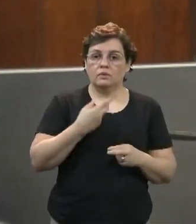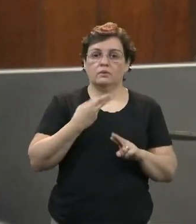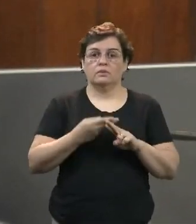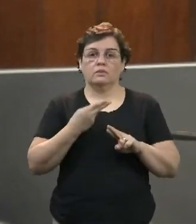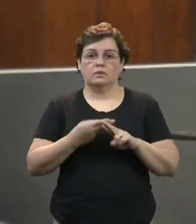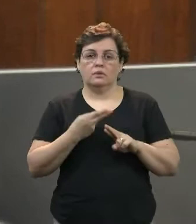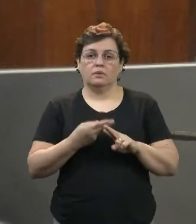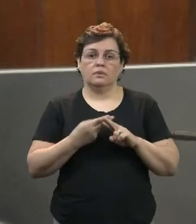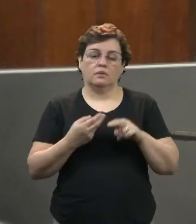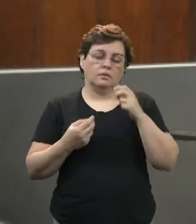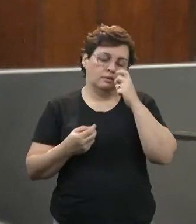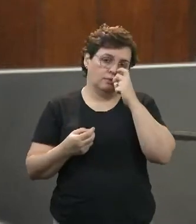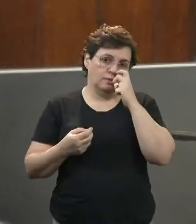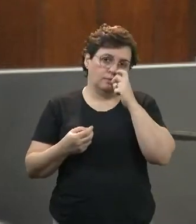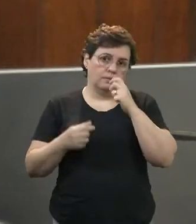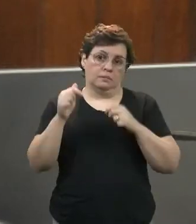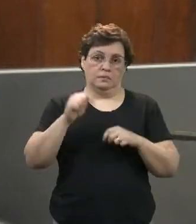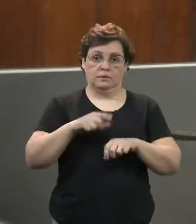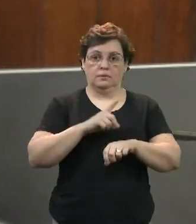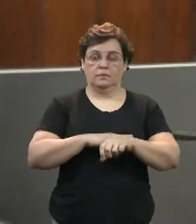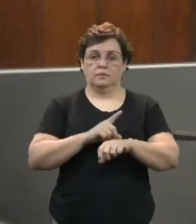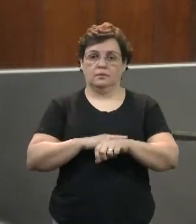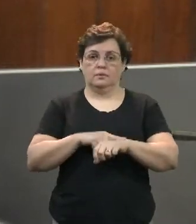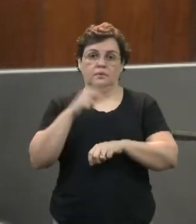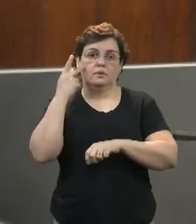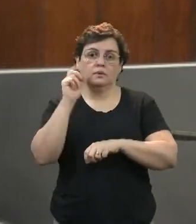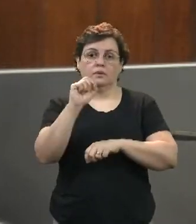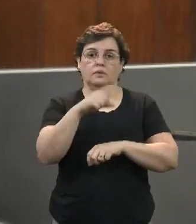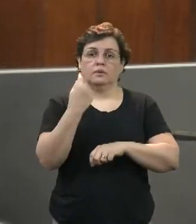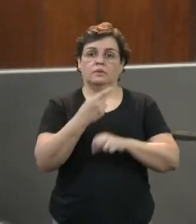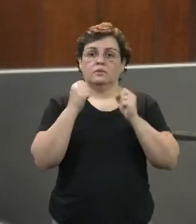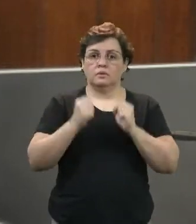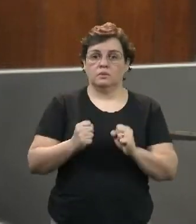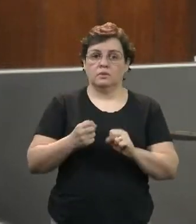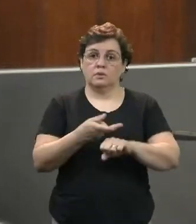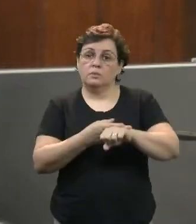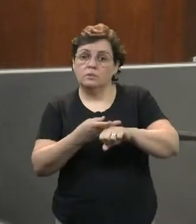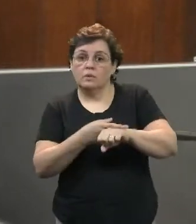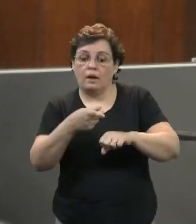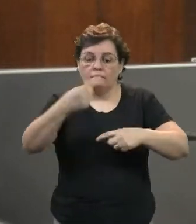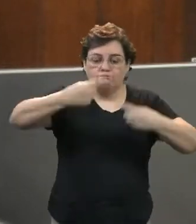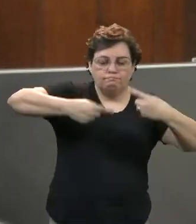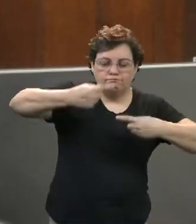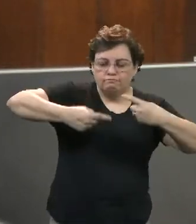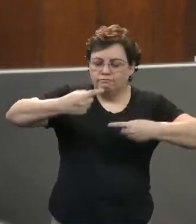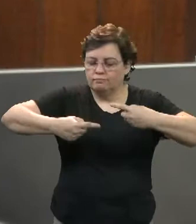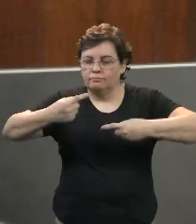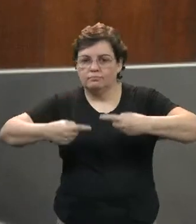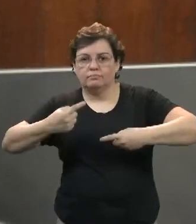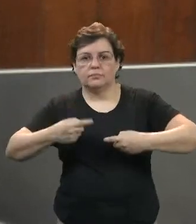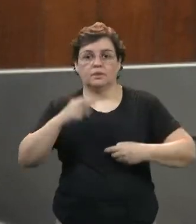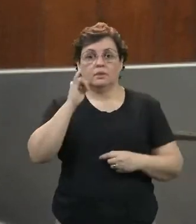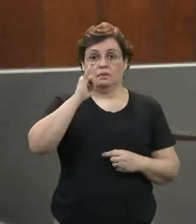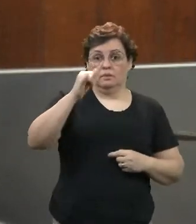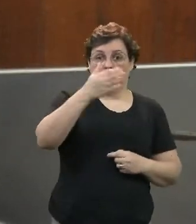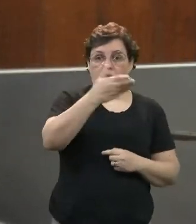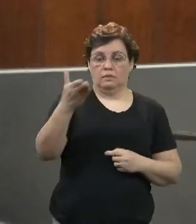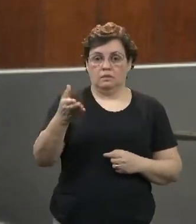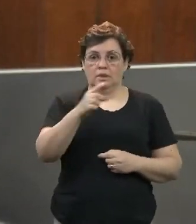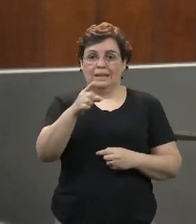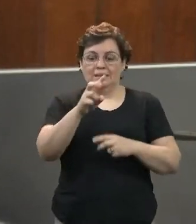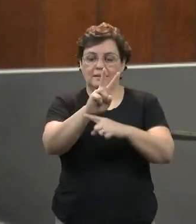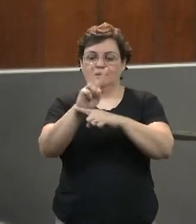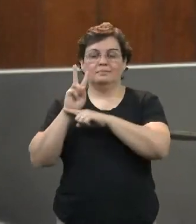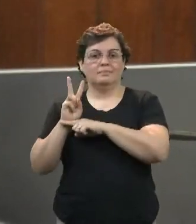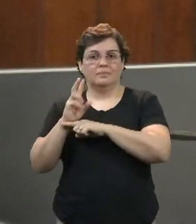momento para que a gente busque esse diálogo. E dizer aos senhores que esses consignados